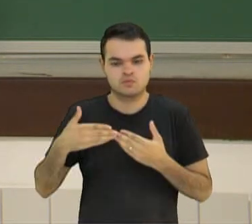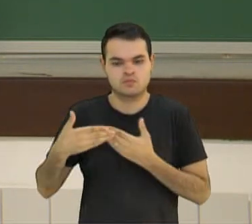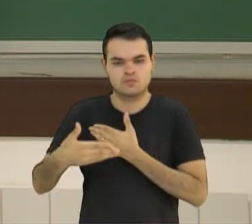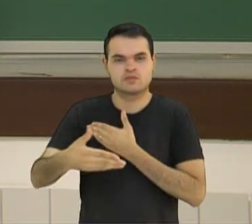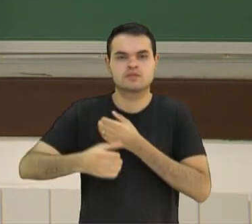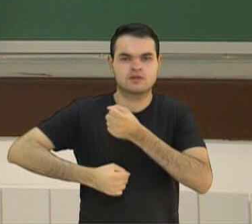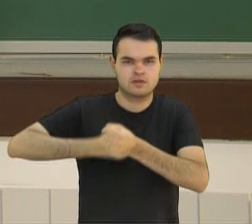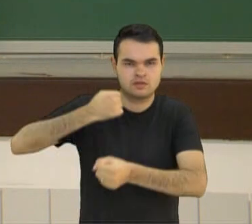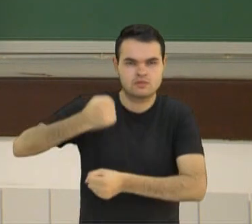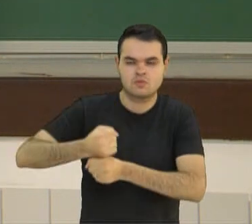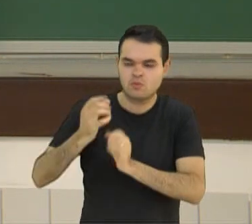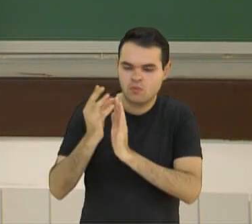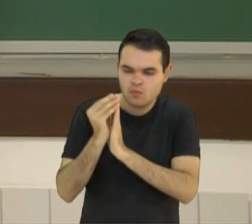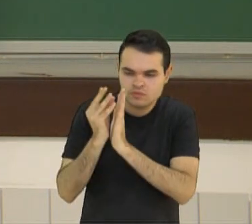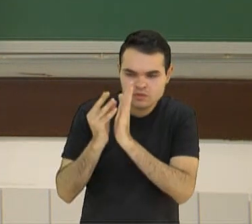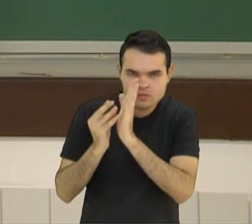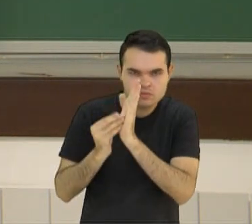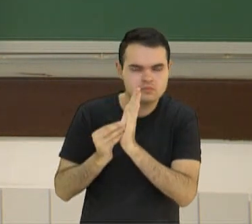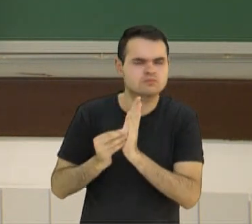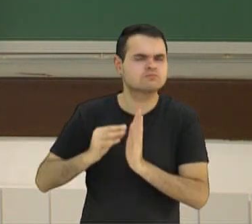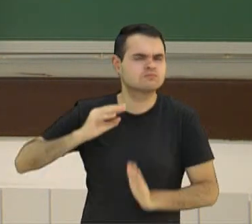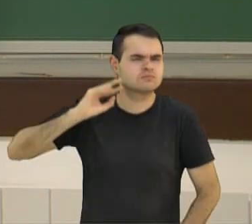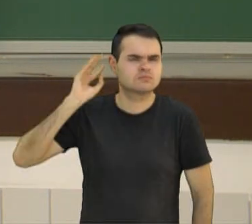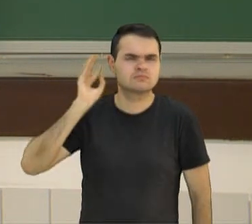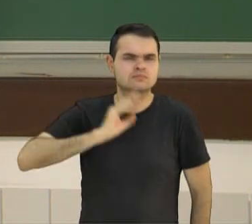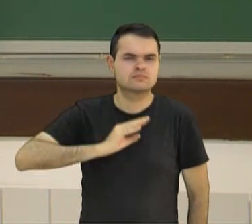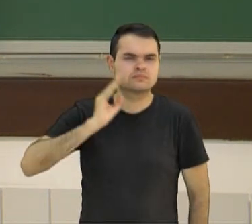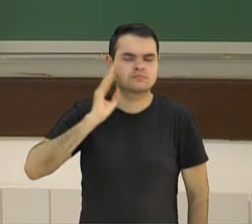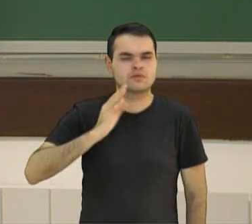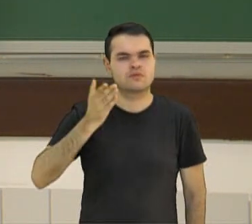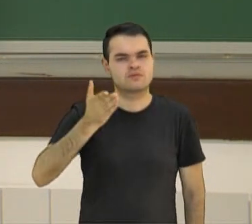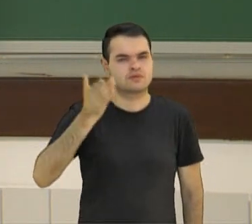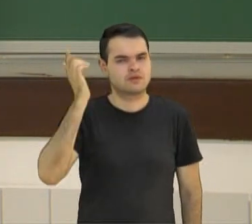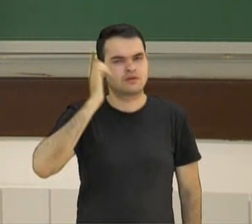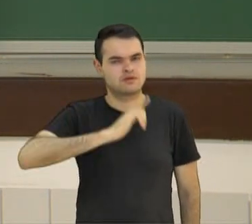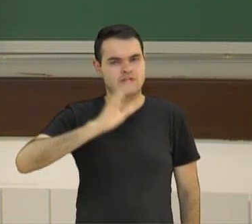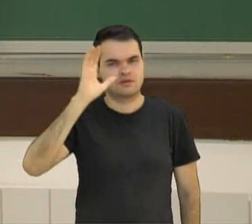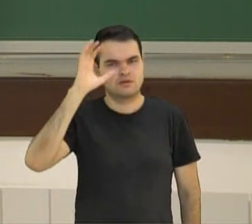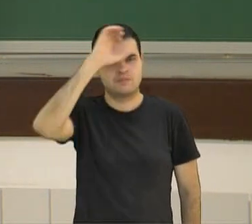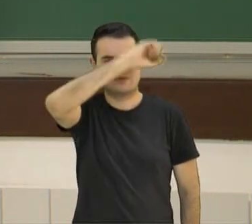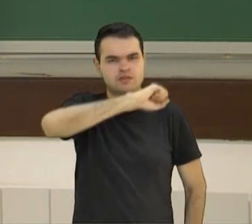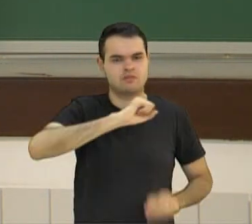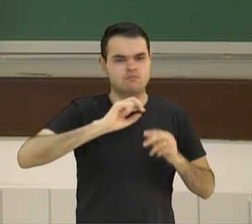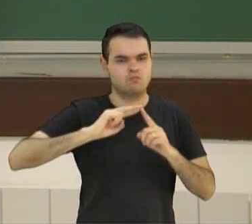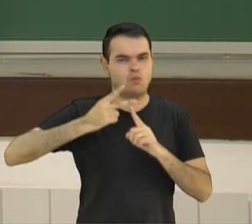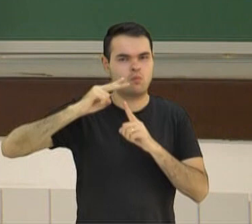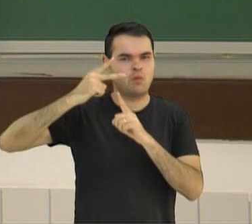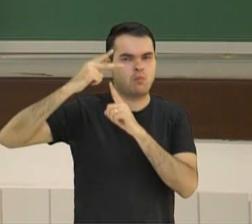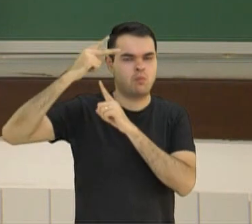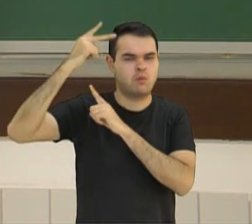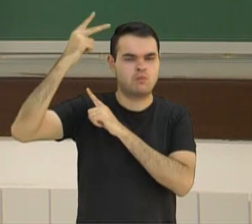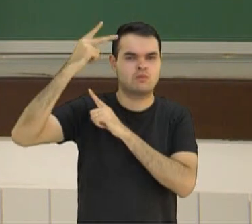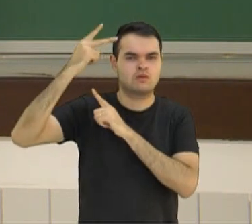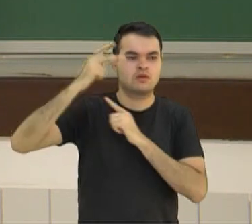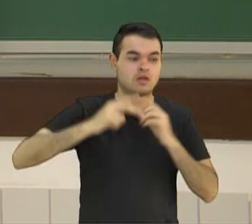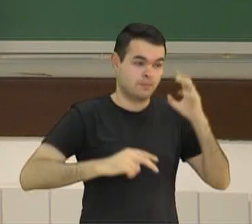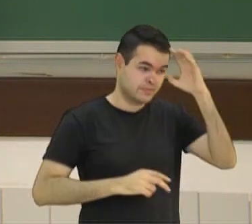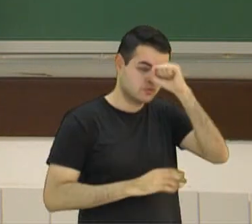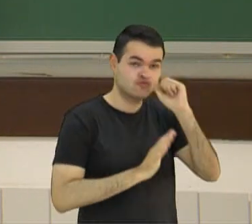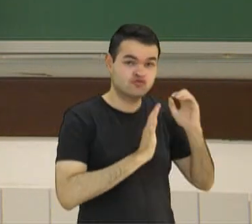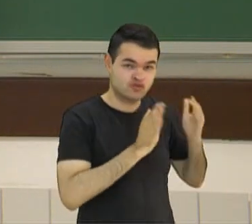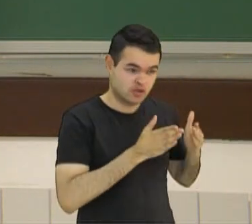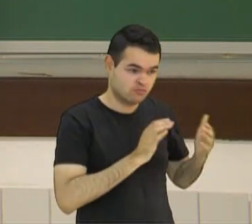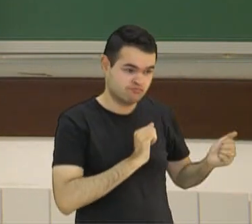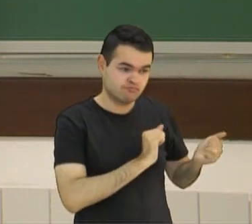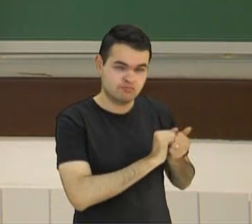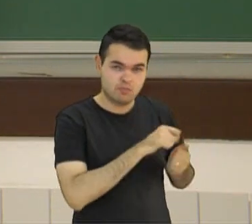conteúdos bacanas para que você consiga aprender muito mais e reforçar aquilo que você já tem aprendido com o seu